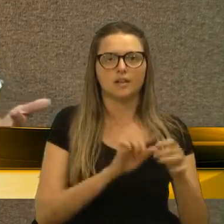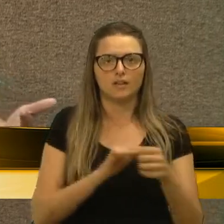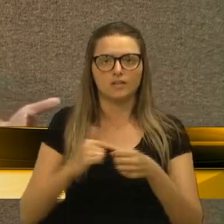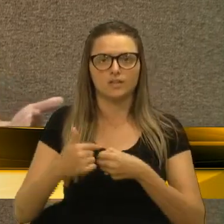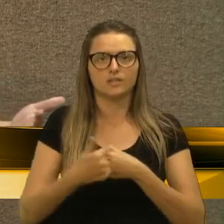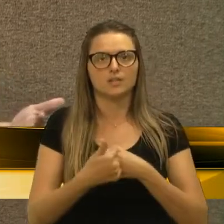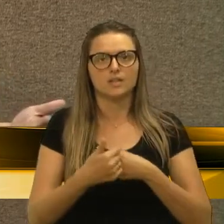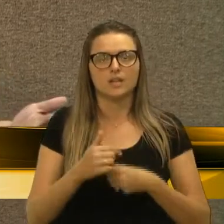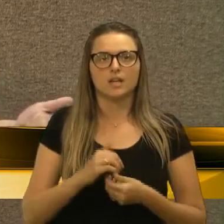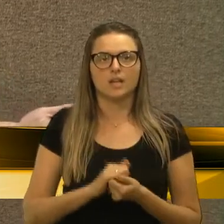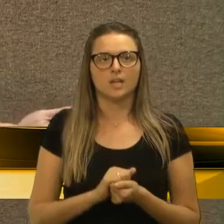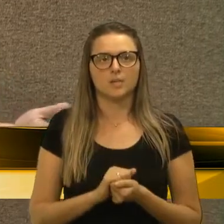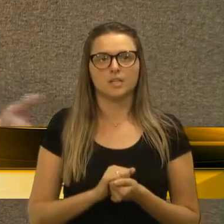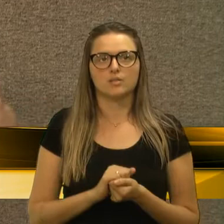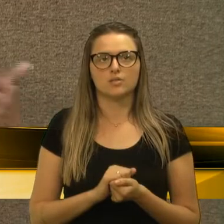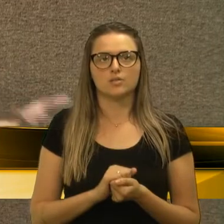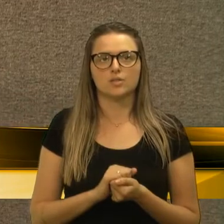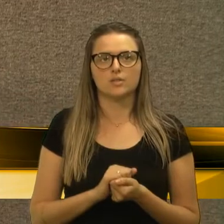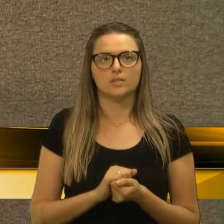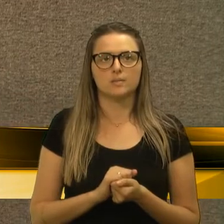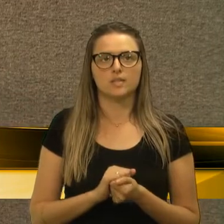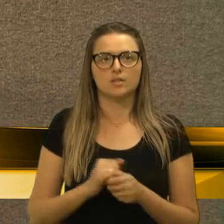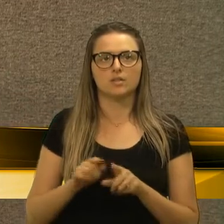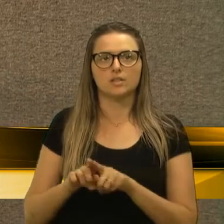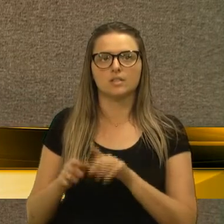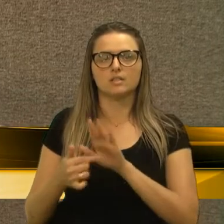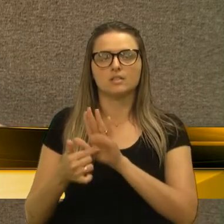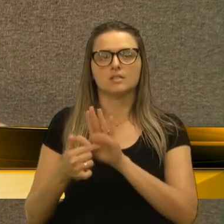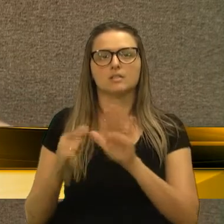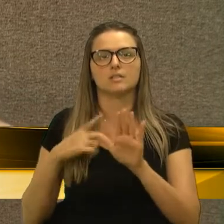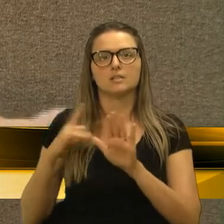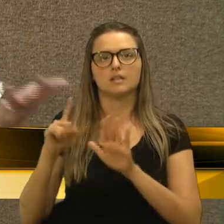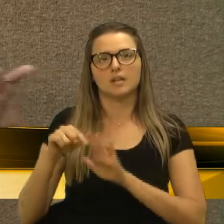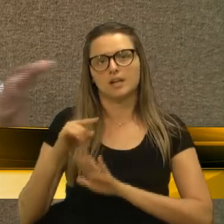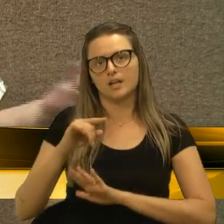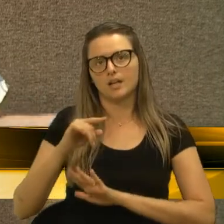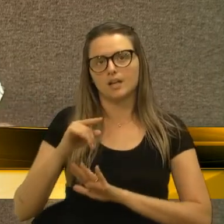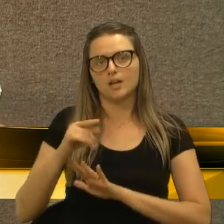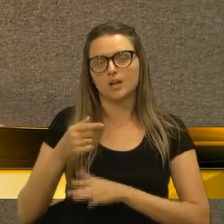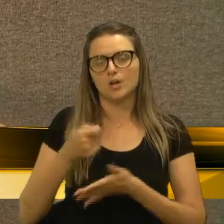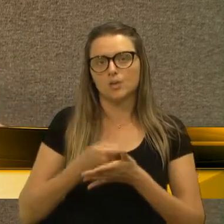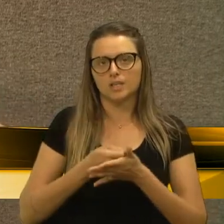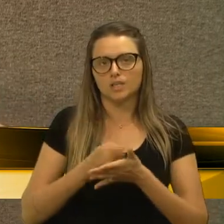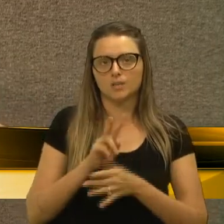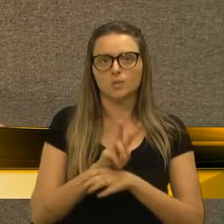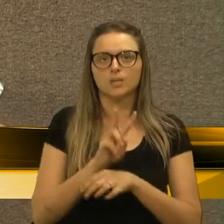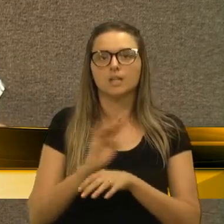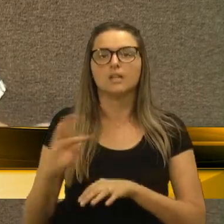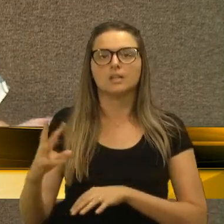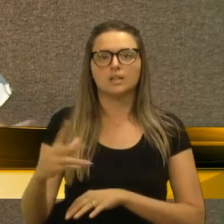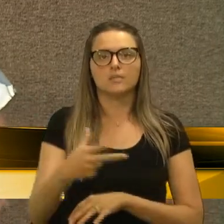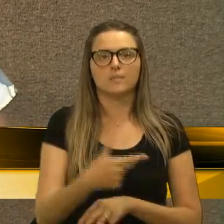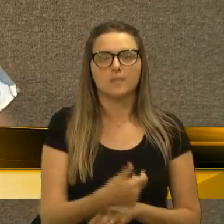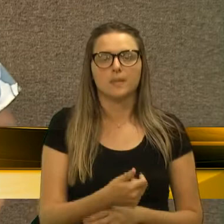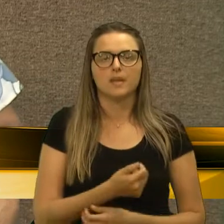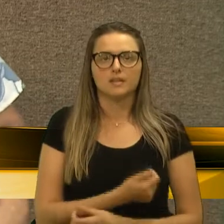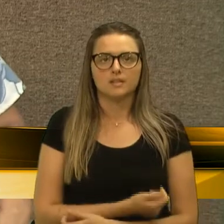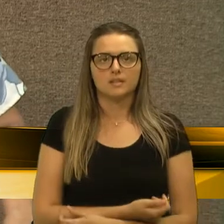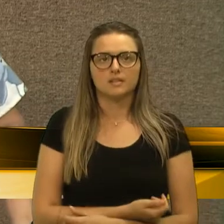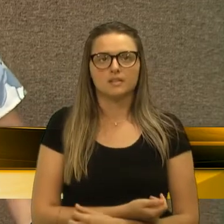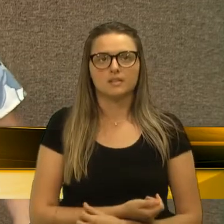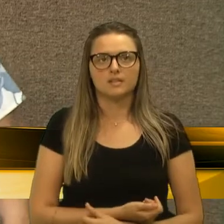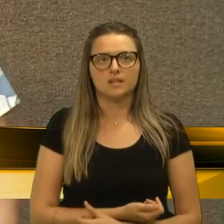e, infelizmente, a gente percebe que aquilo que é de todos tem muita gente que não valoriza. Então, o poder público